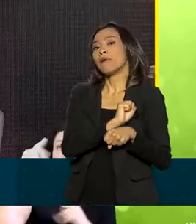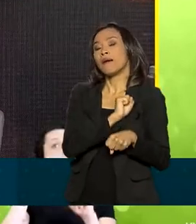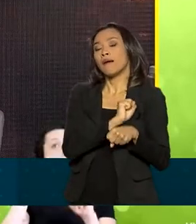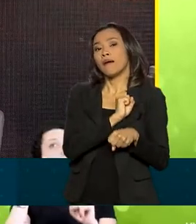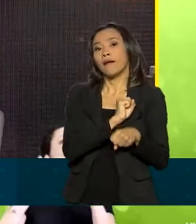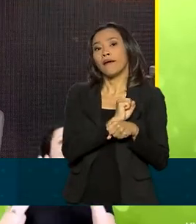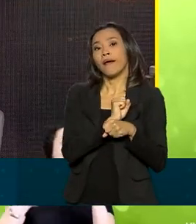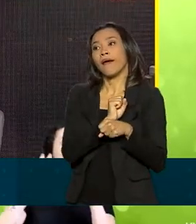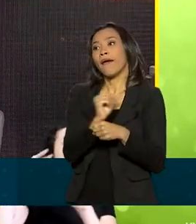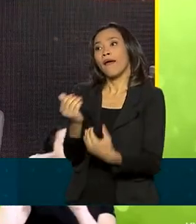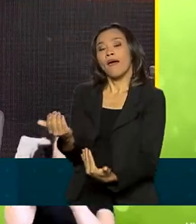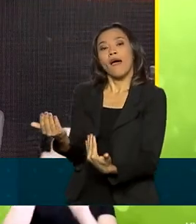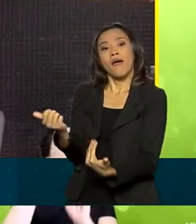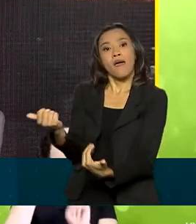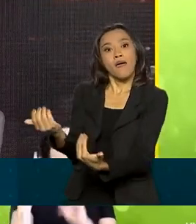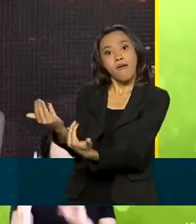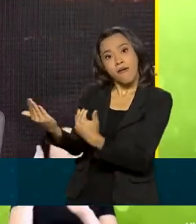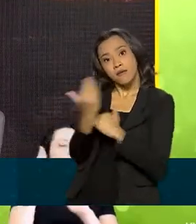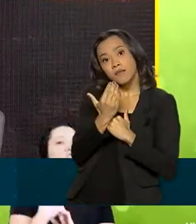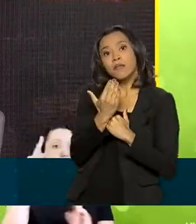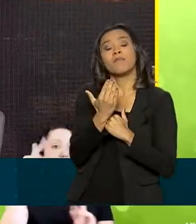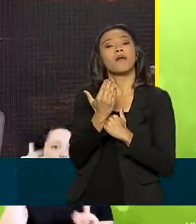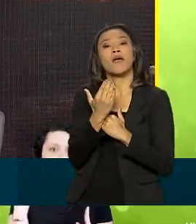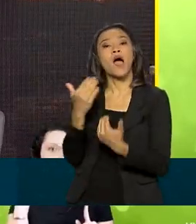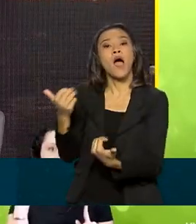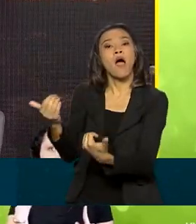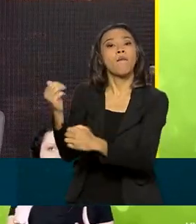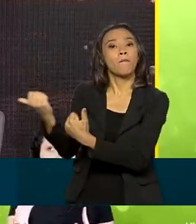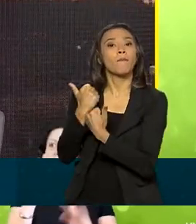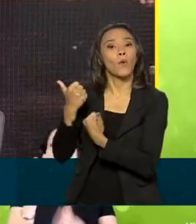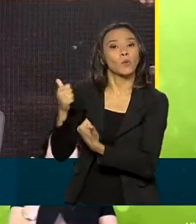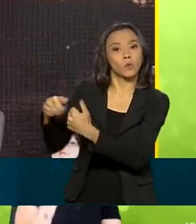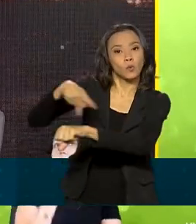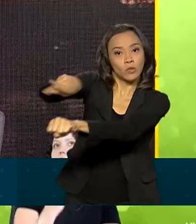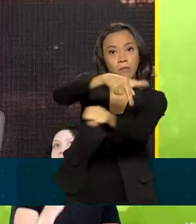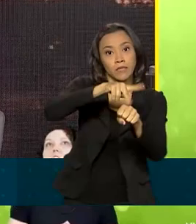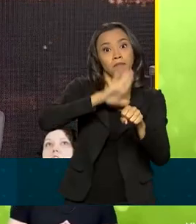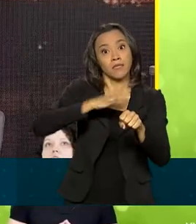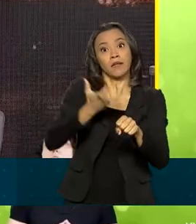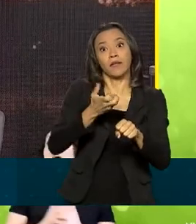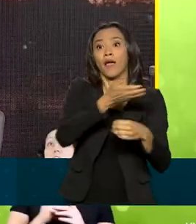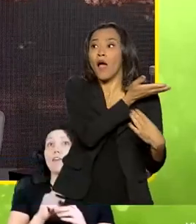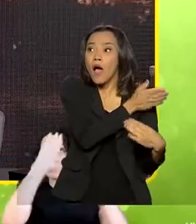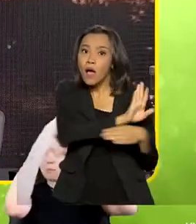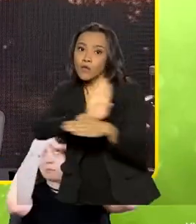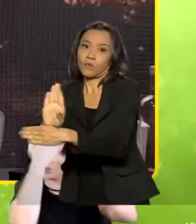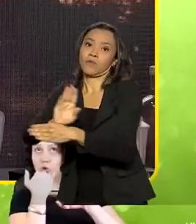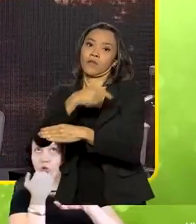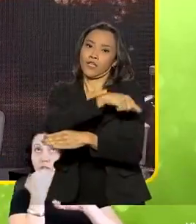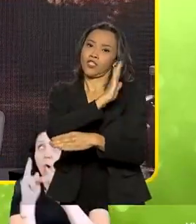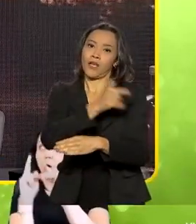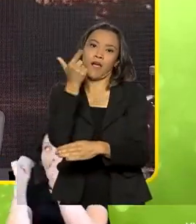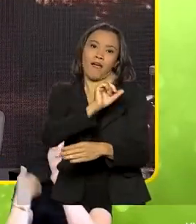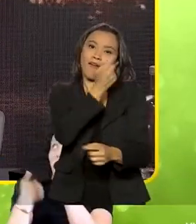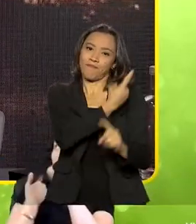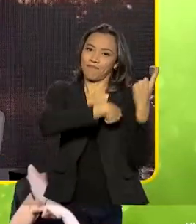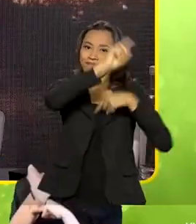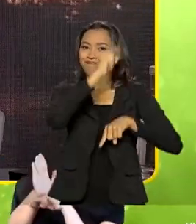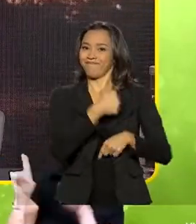ajudas dos países grandes. Ele quer oferecer também ajuda naquilo que ele já faz bem feito.